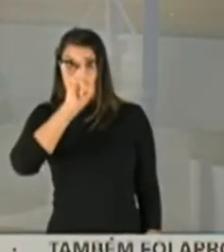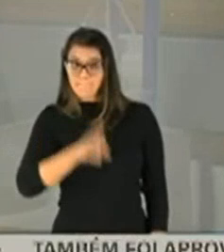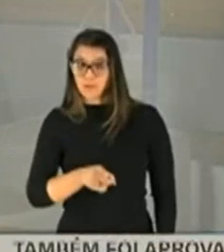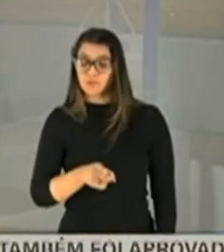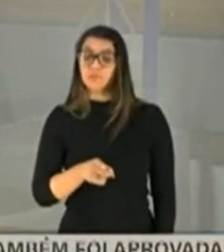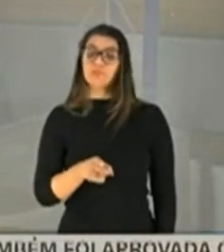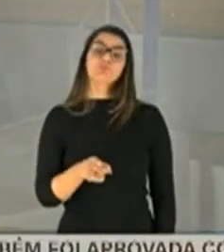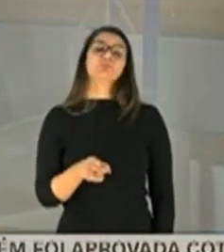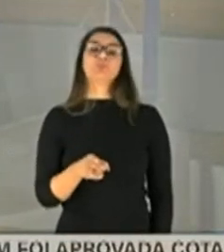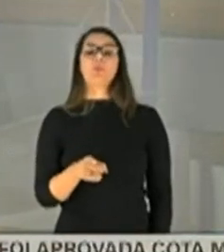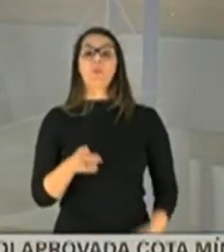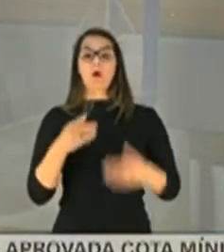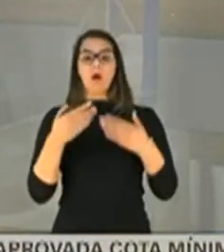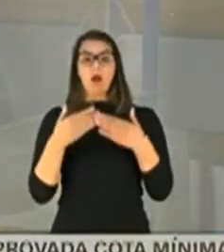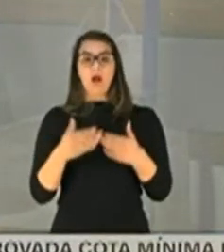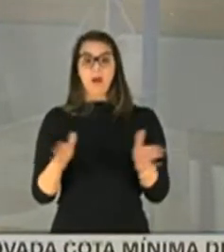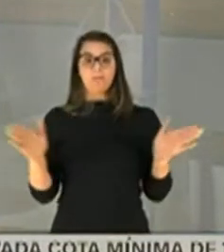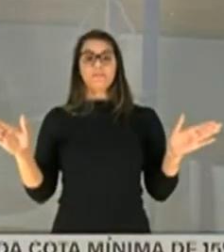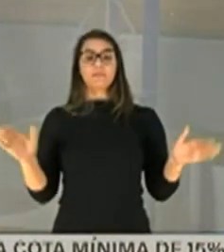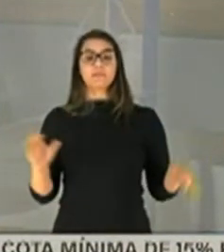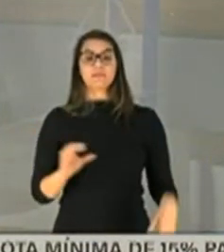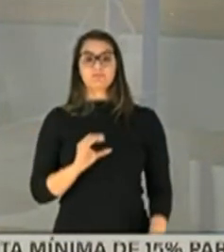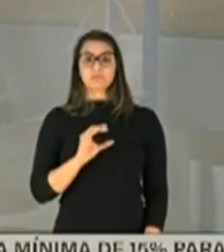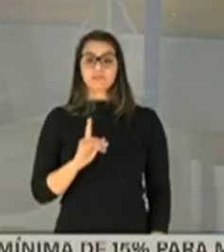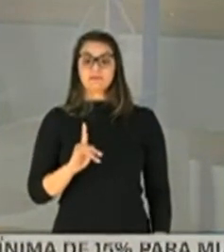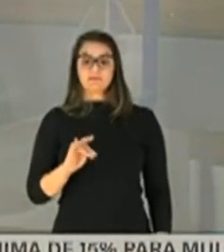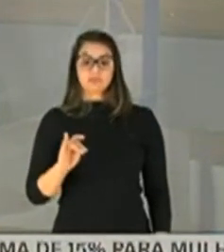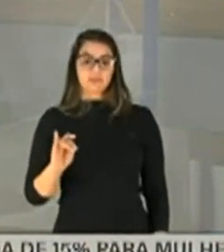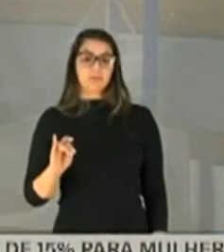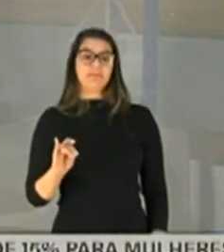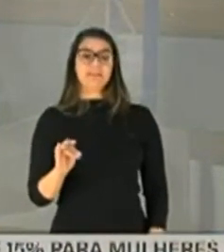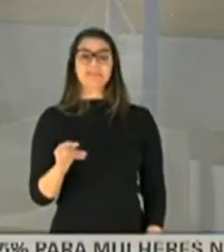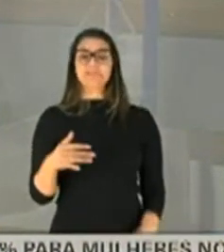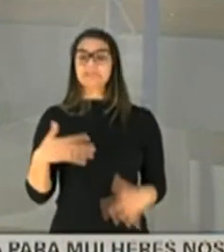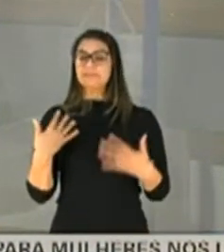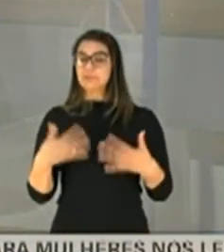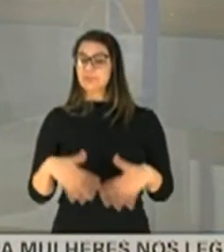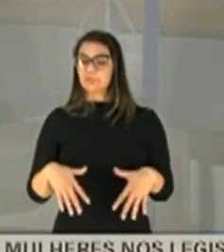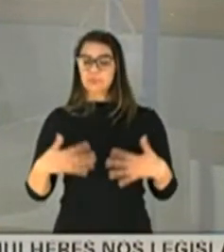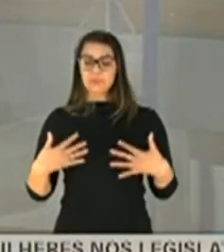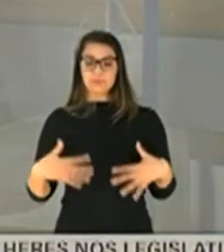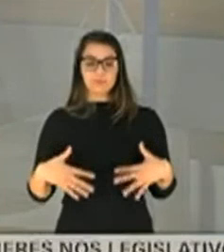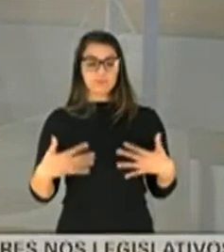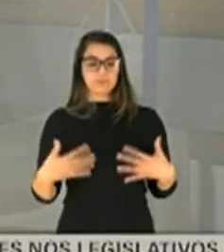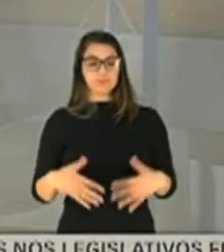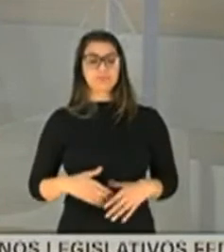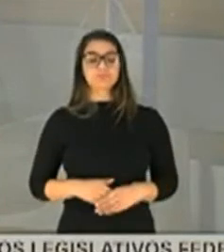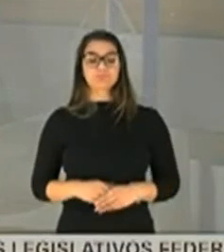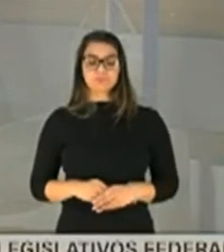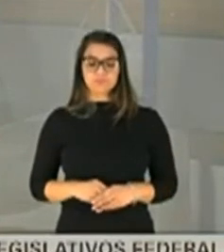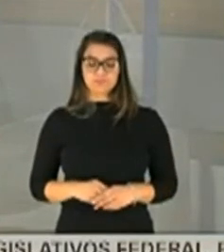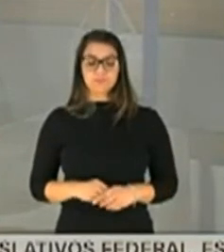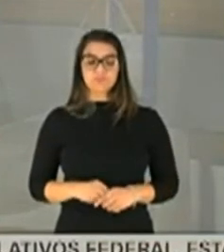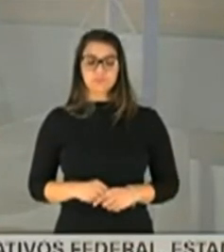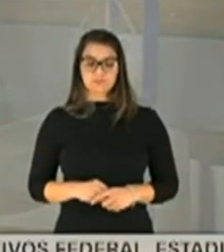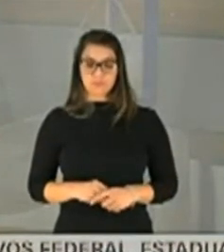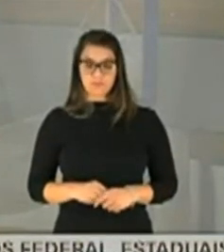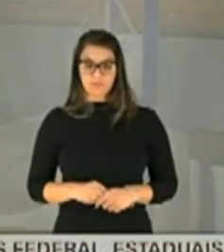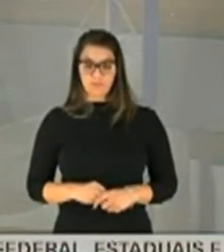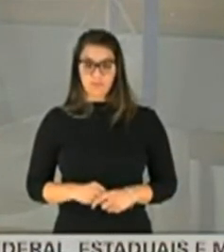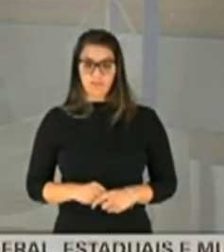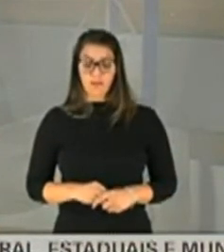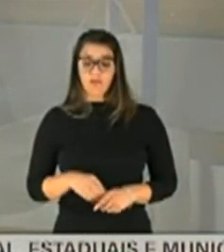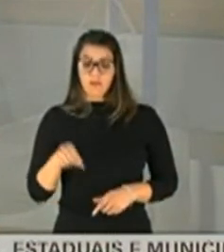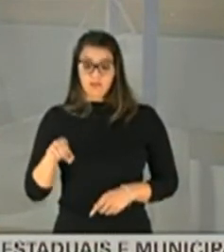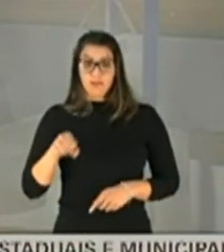aqui essa CPI, o caso é ainda mais delicado, mais delicado. Isso é o